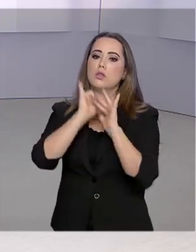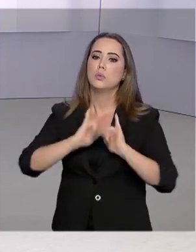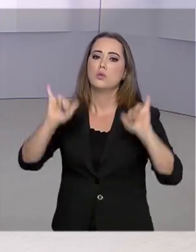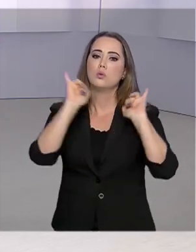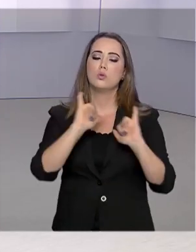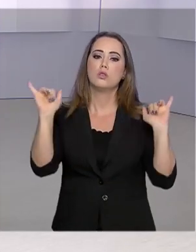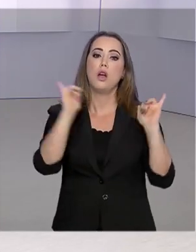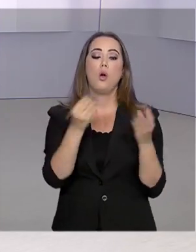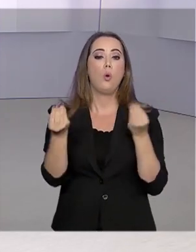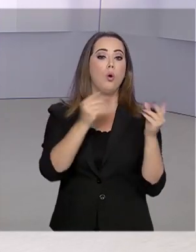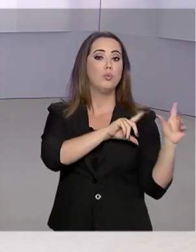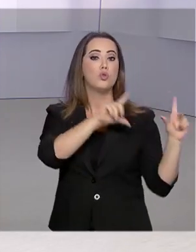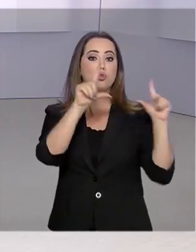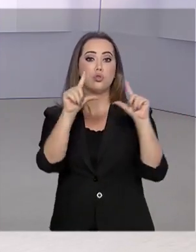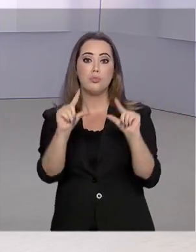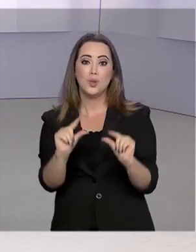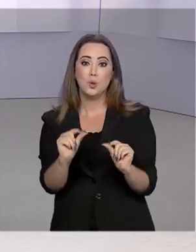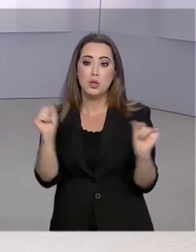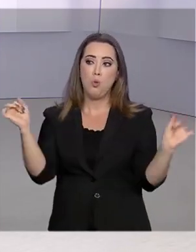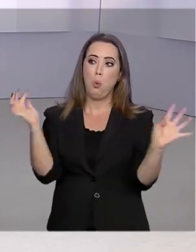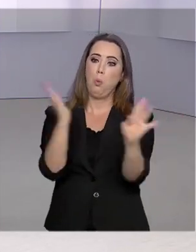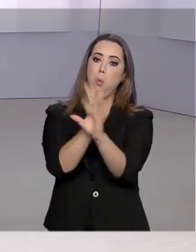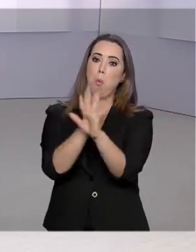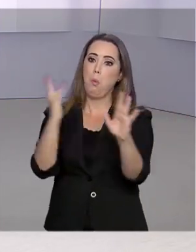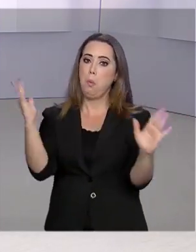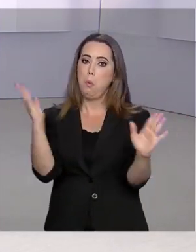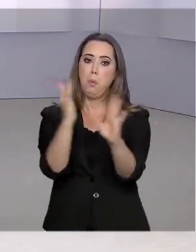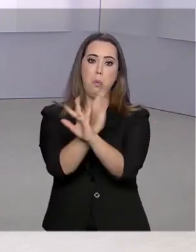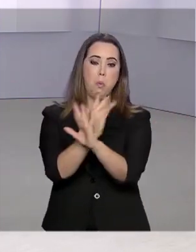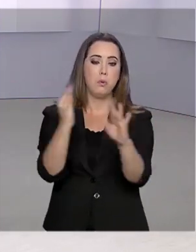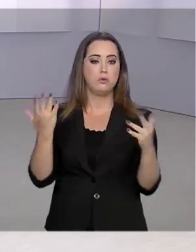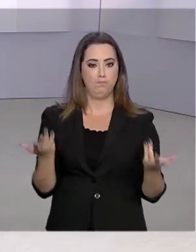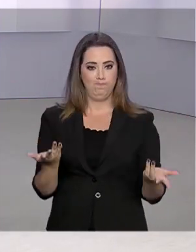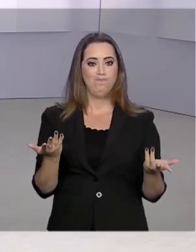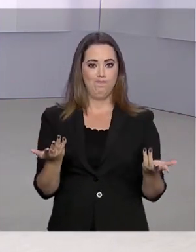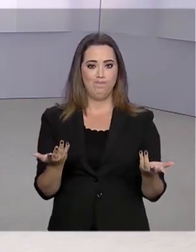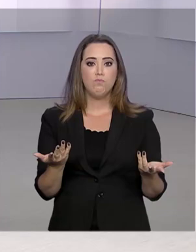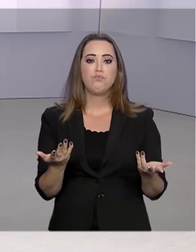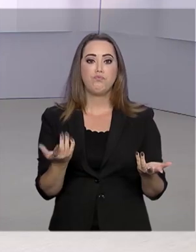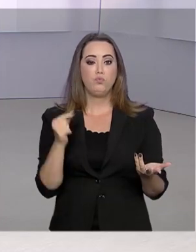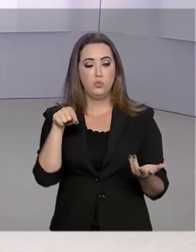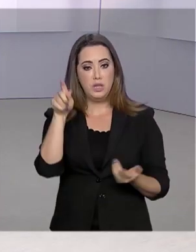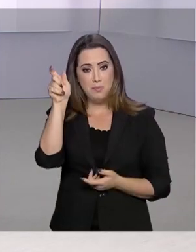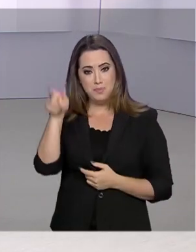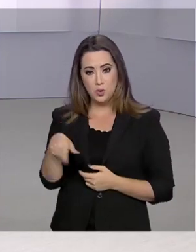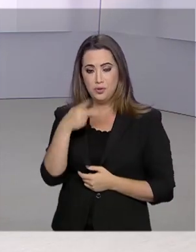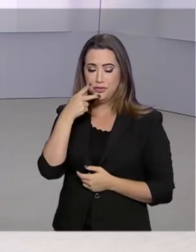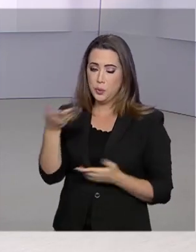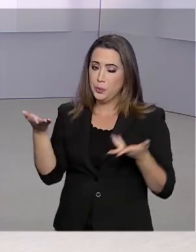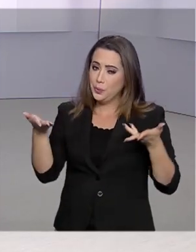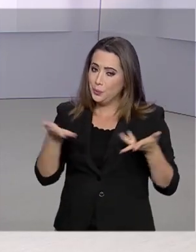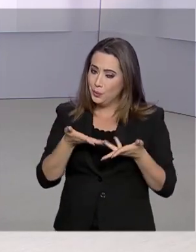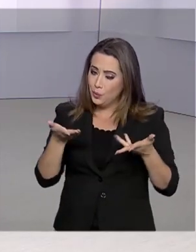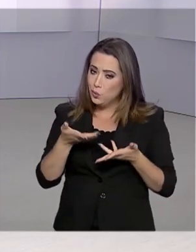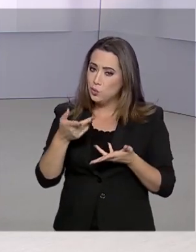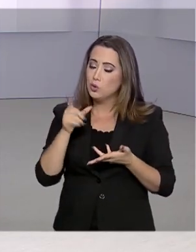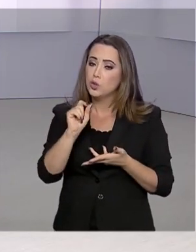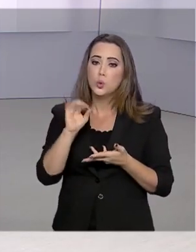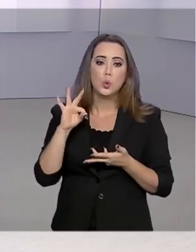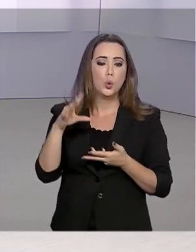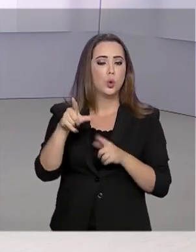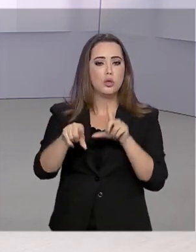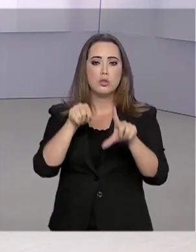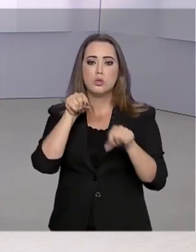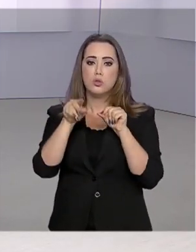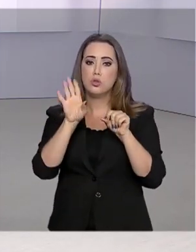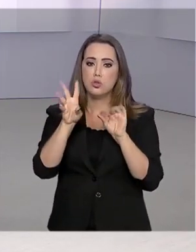para reduzir o fluxo de pessoas. O secretário de Vigilância em Saúde, Wanderson de Oliveira, reforçou hoje que todas as decisões já